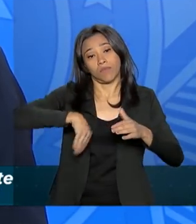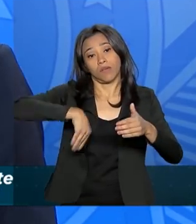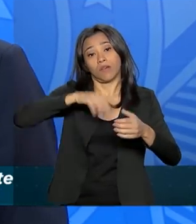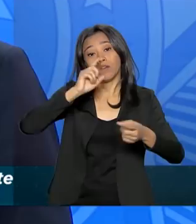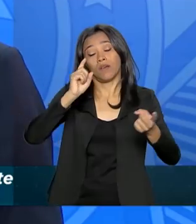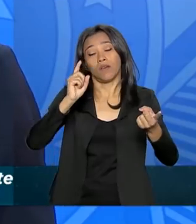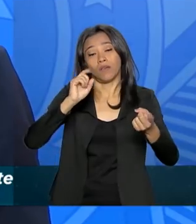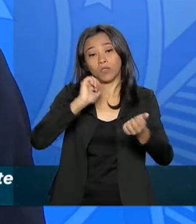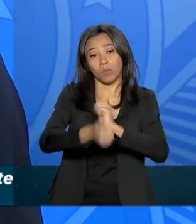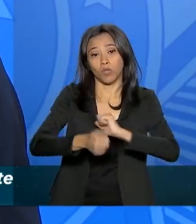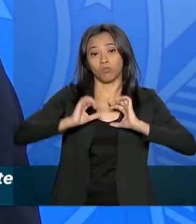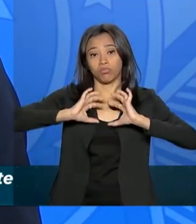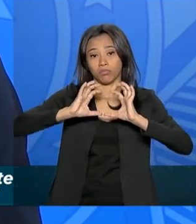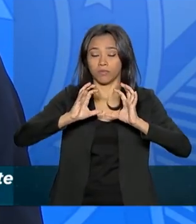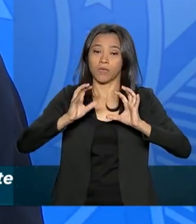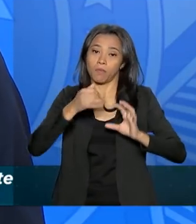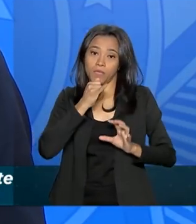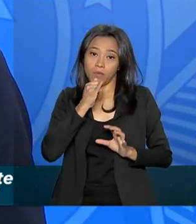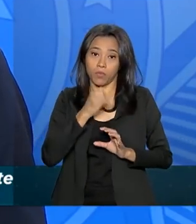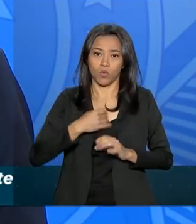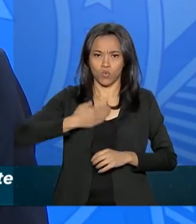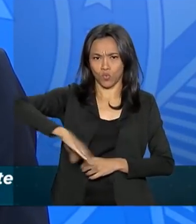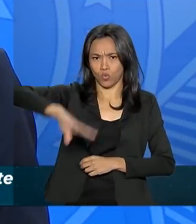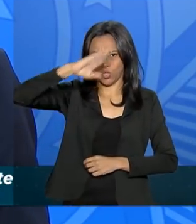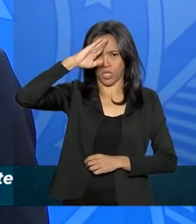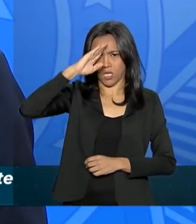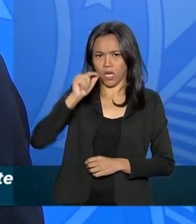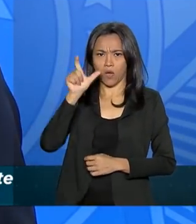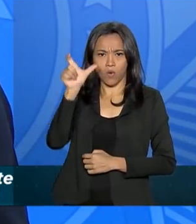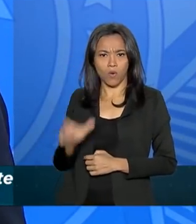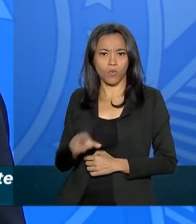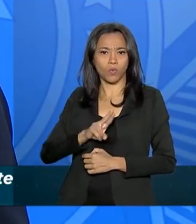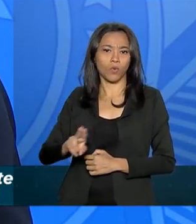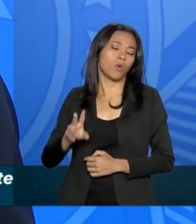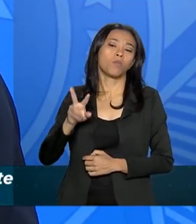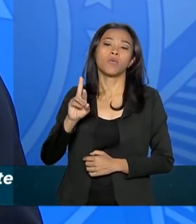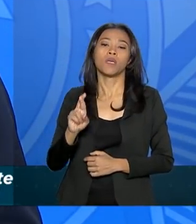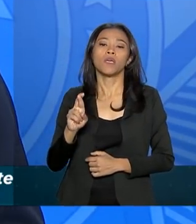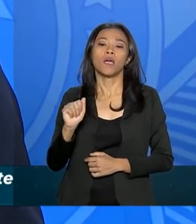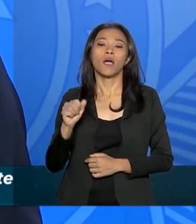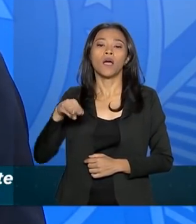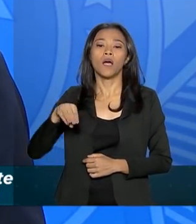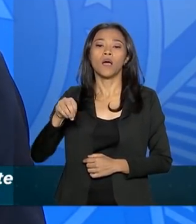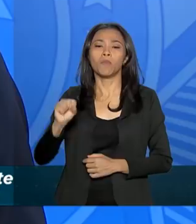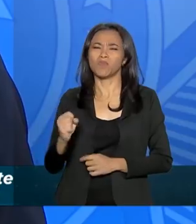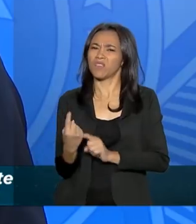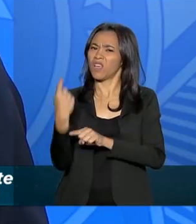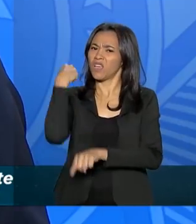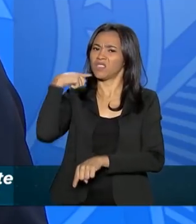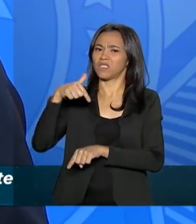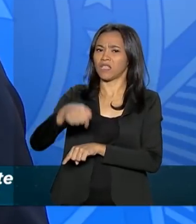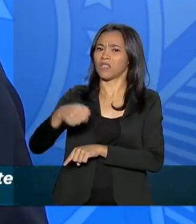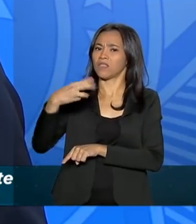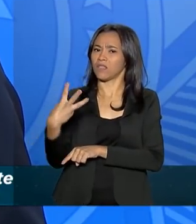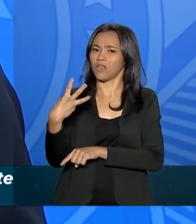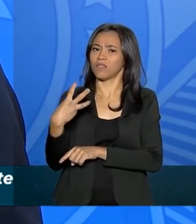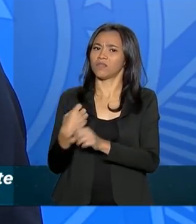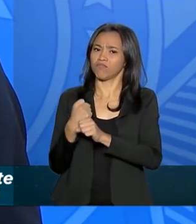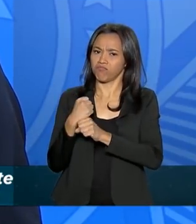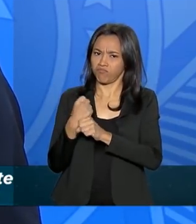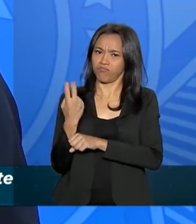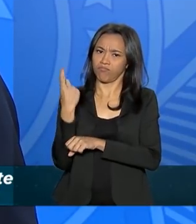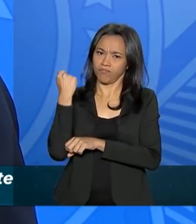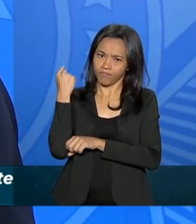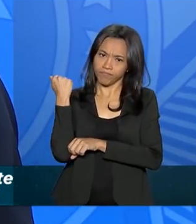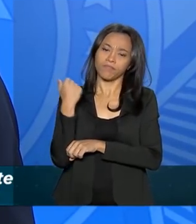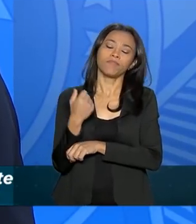O general Ramos, que é meu amigo desde 1973, é uma pessoa que passou pela assessoria parlamentar aqui,